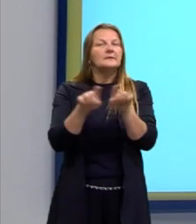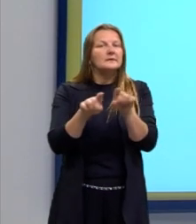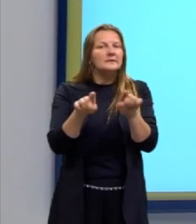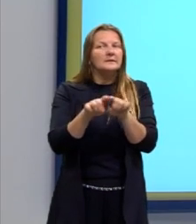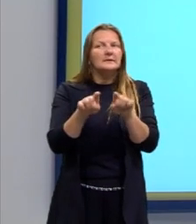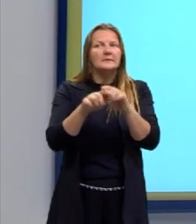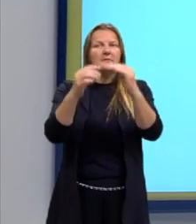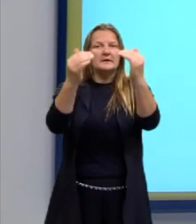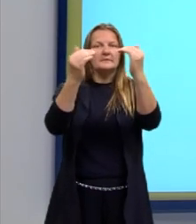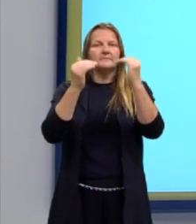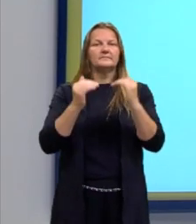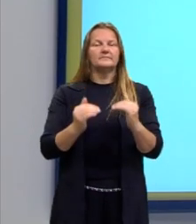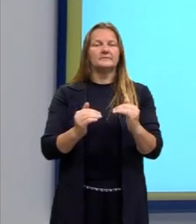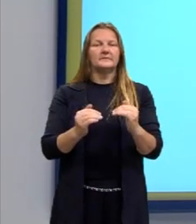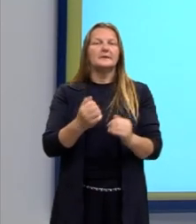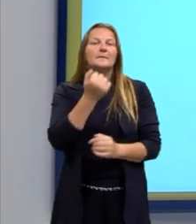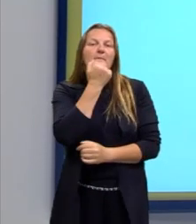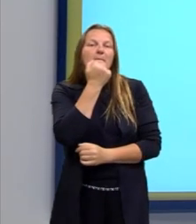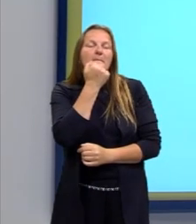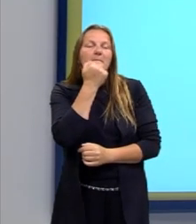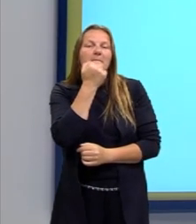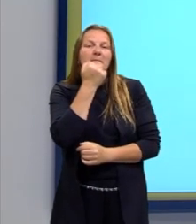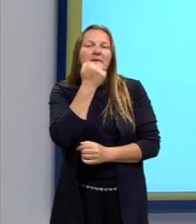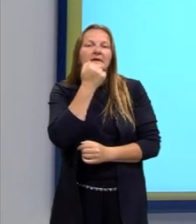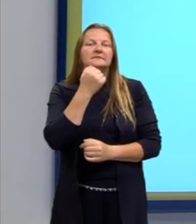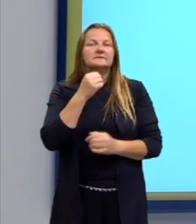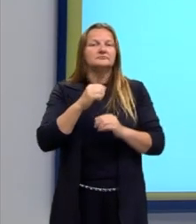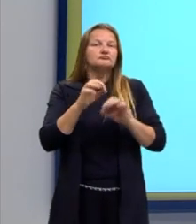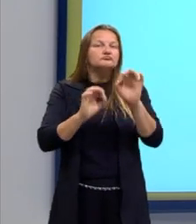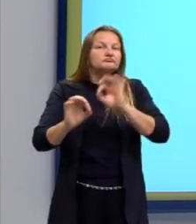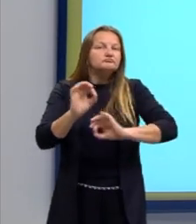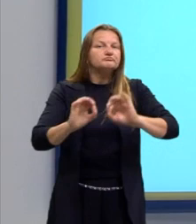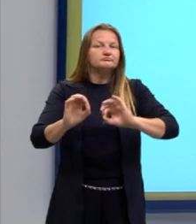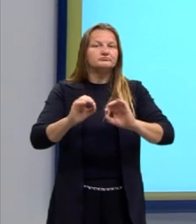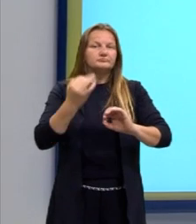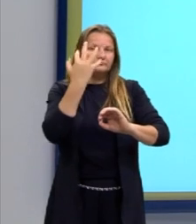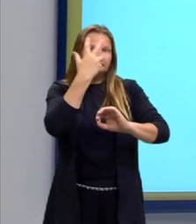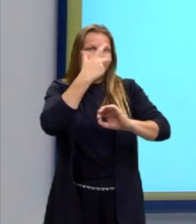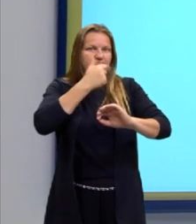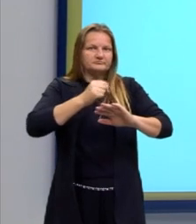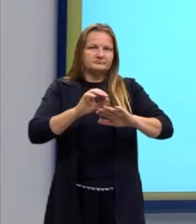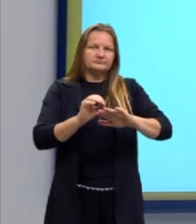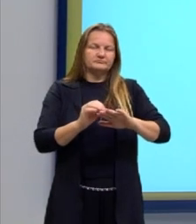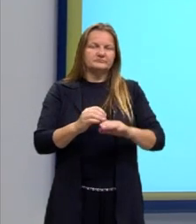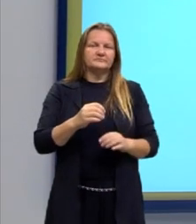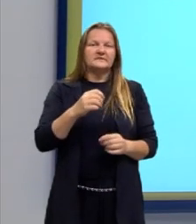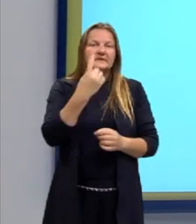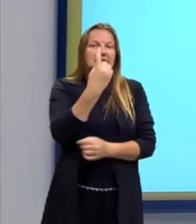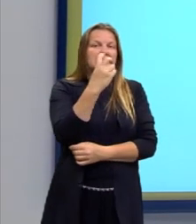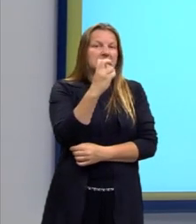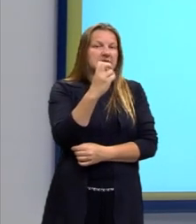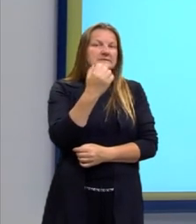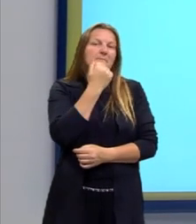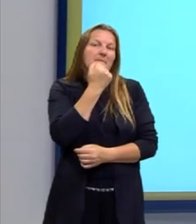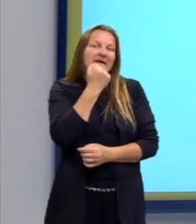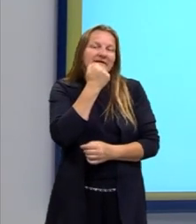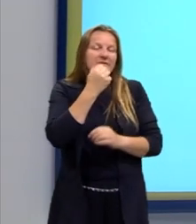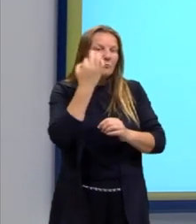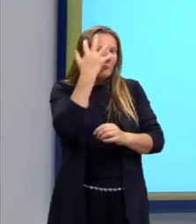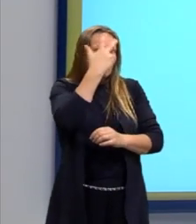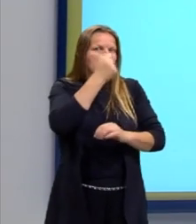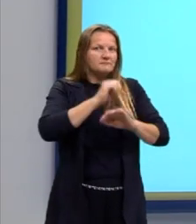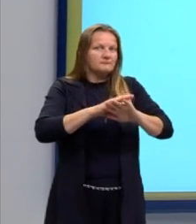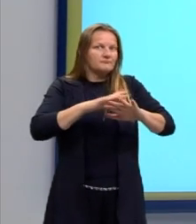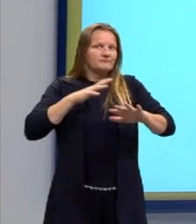fazer agora trabalhando com as pedras ornamentais. E aí nós temos 15 pedras à disposição,